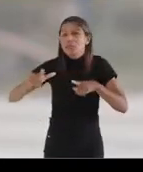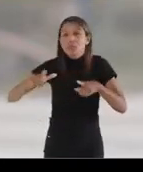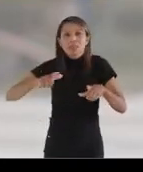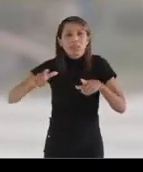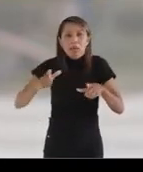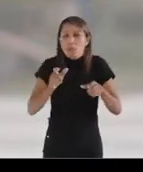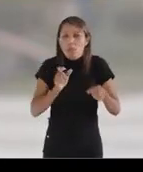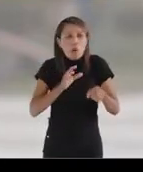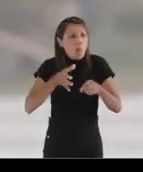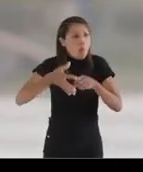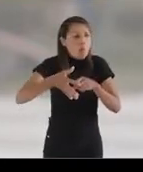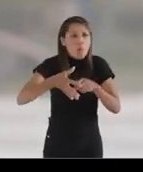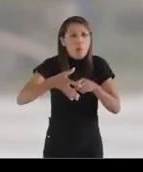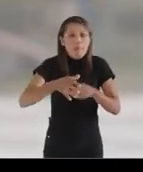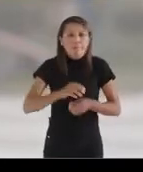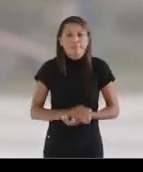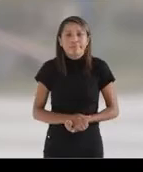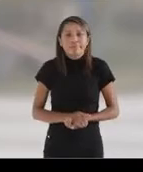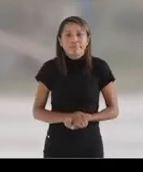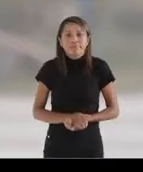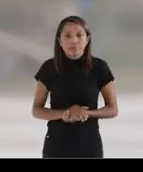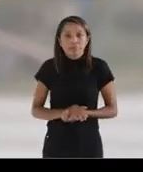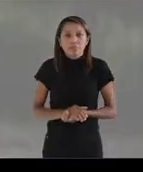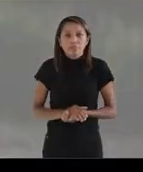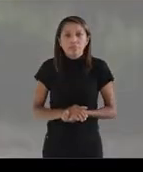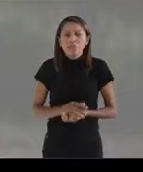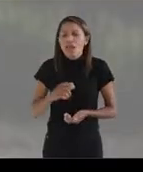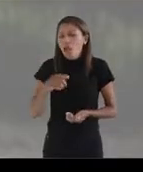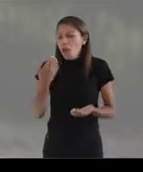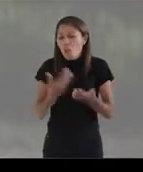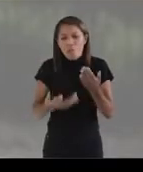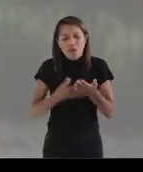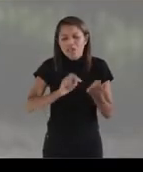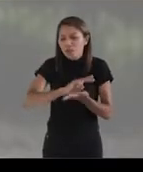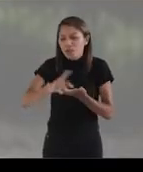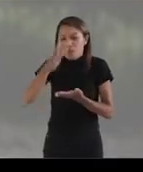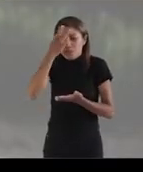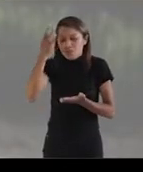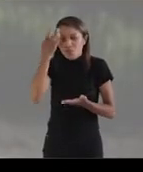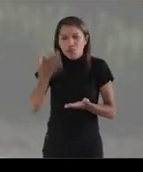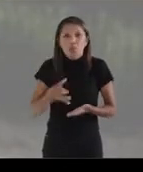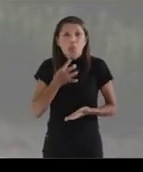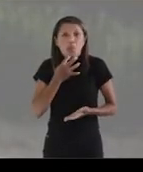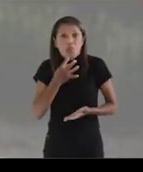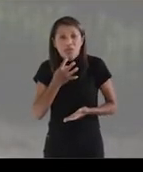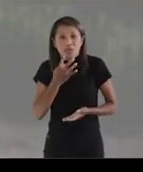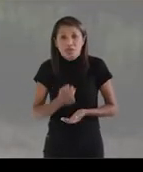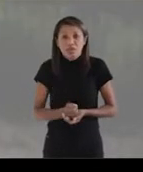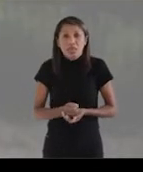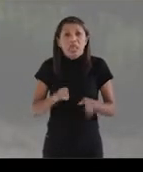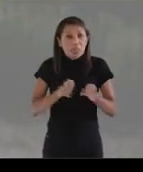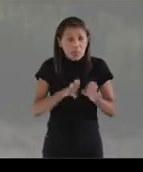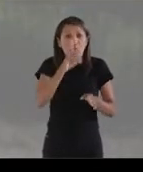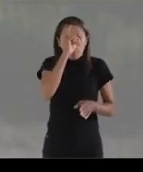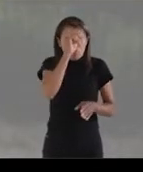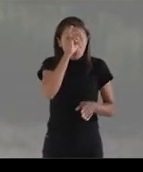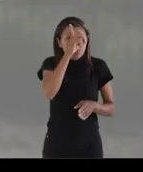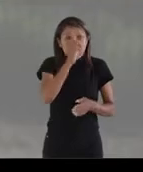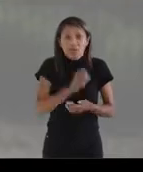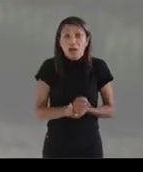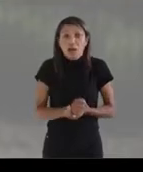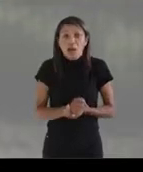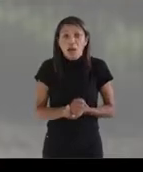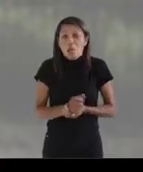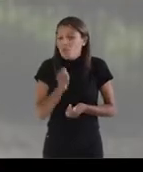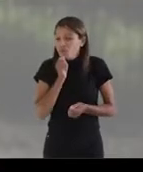porque eu fiquei com medo depois de voltar a trabalhar. Eu perdi muitas pessoas, muitos conhecidos, pessoas que também ficaram